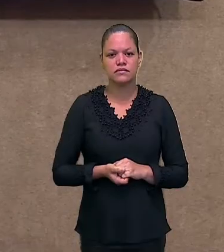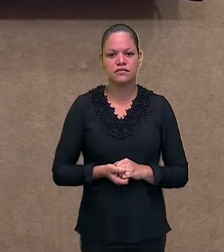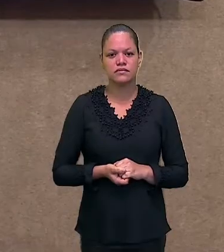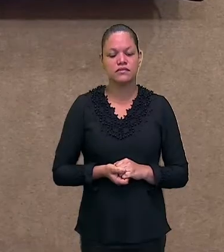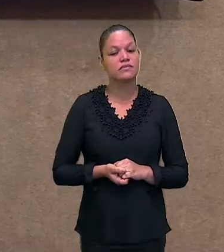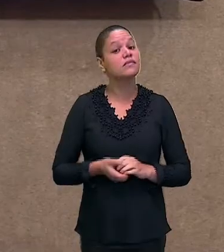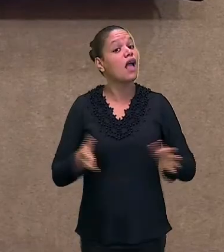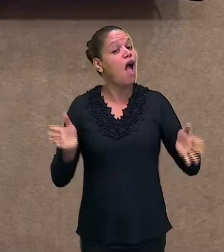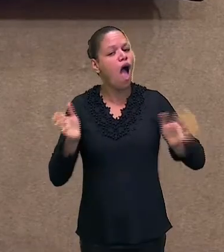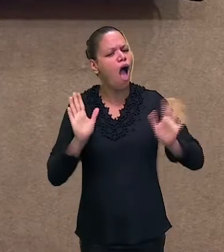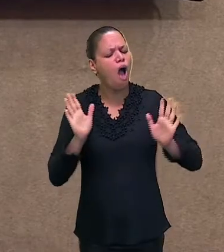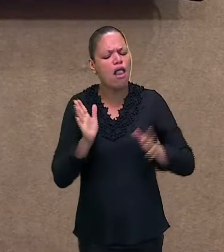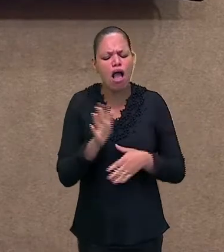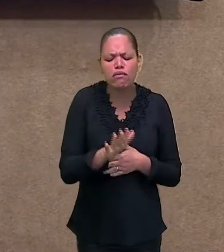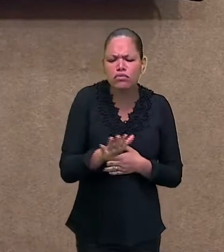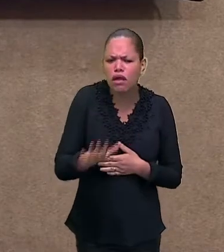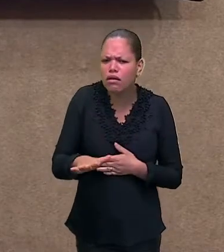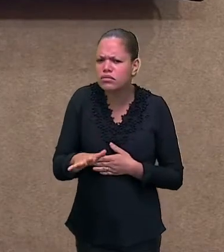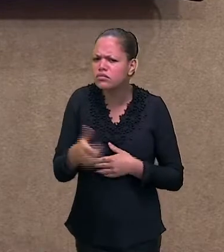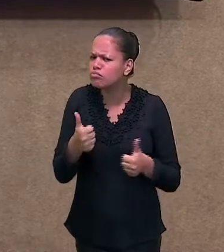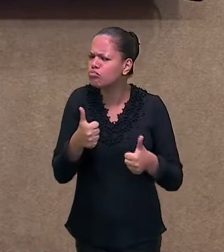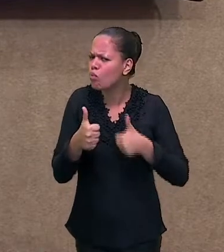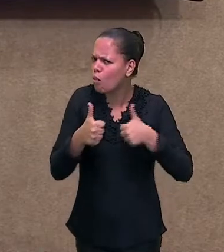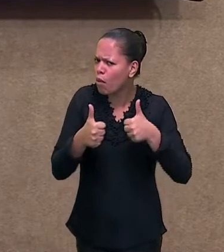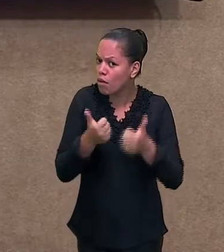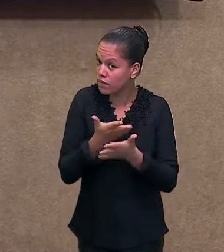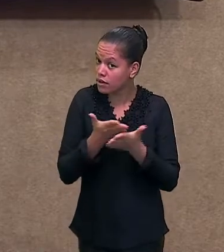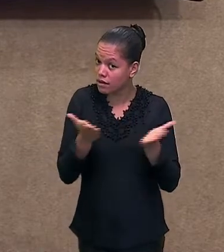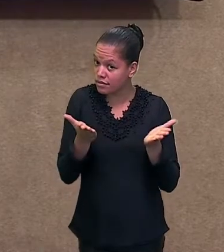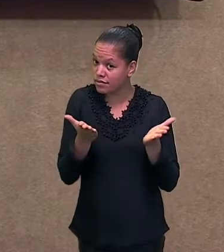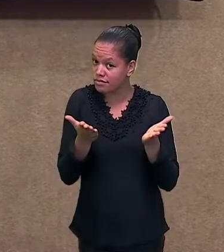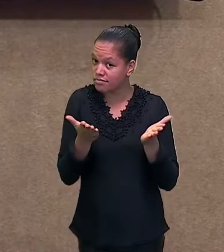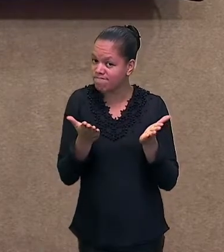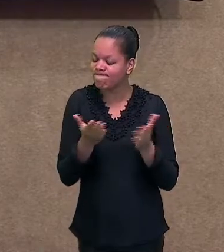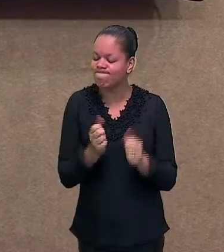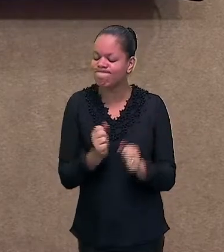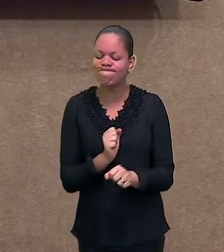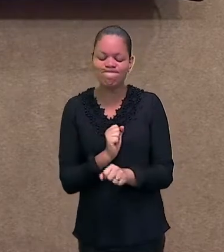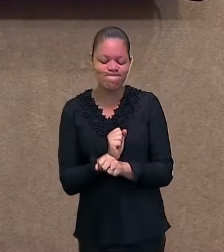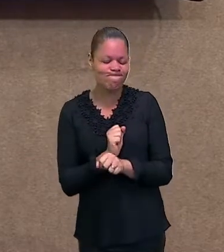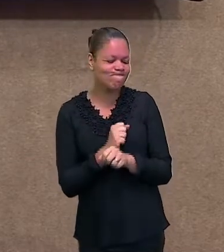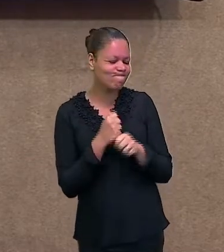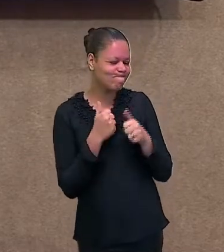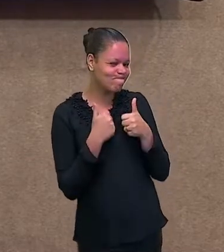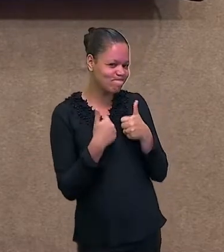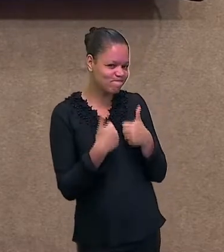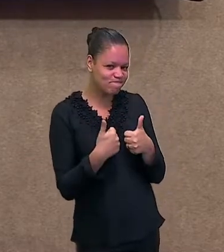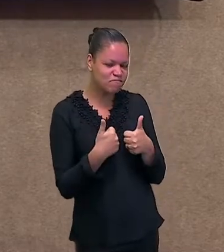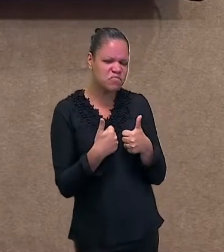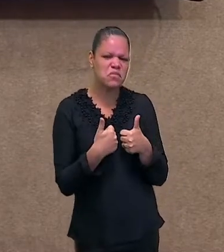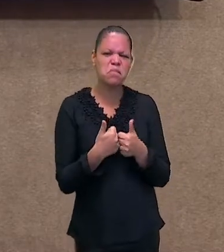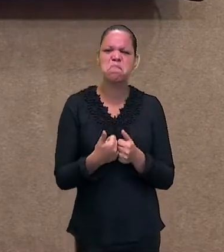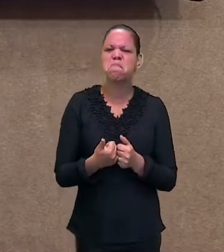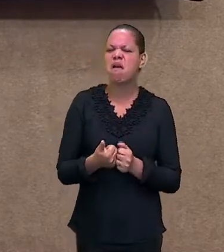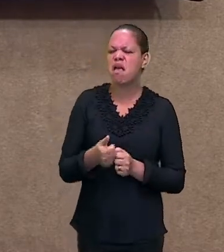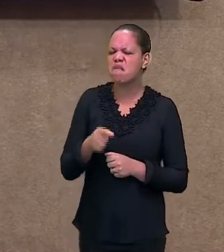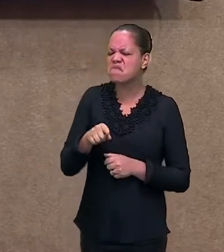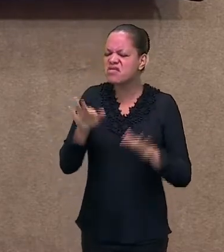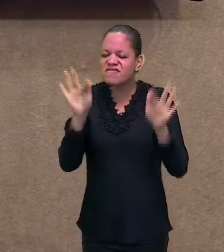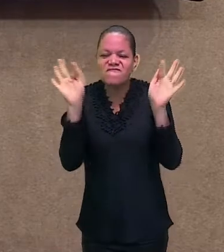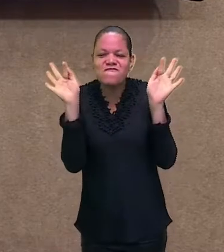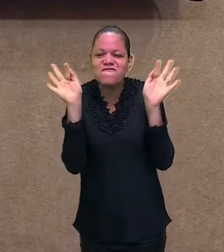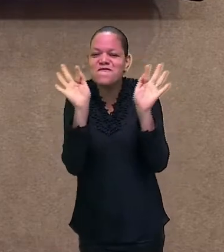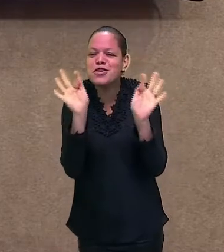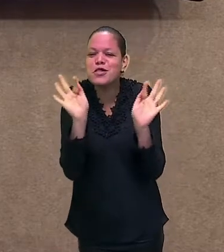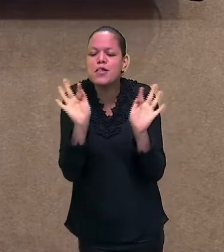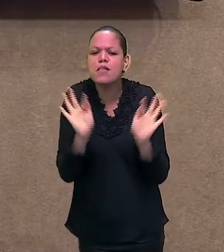Olá, crianças! Tudo bem com vocês? Espero que esteja tudo bem, espero que vocês estejam felizes